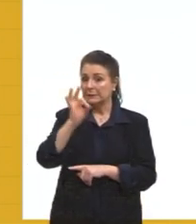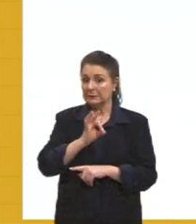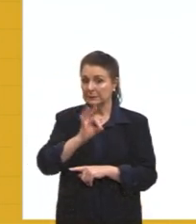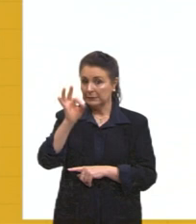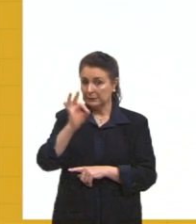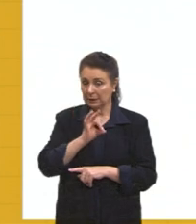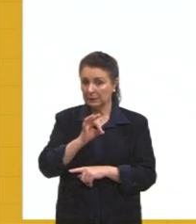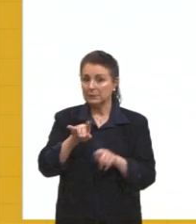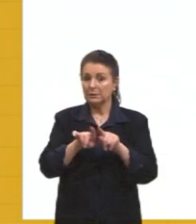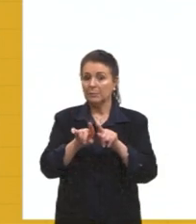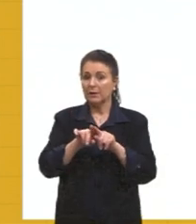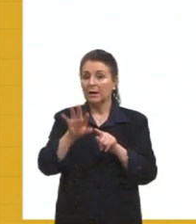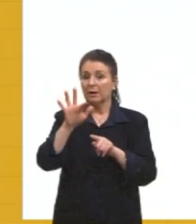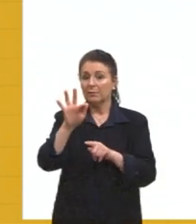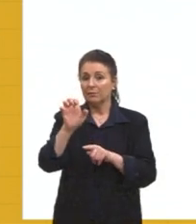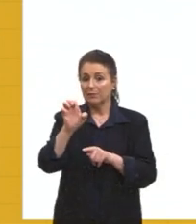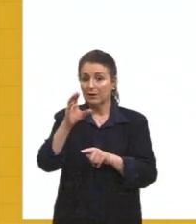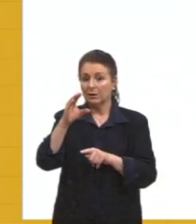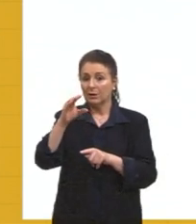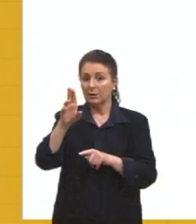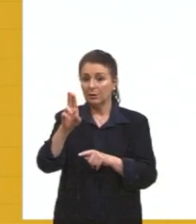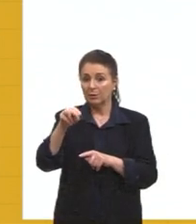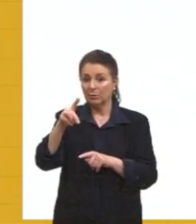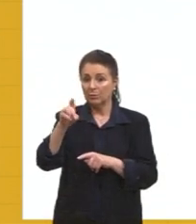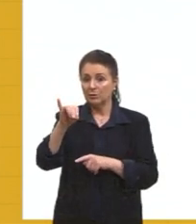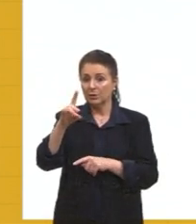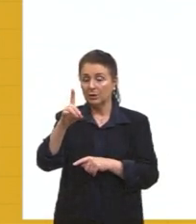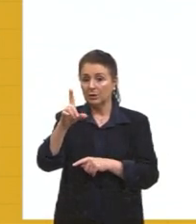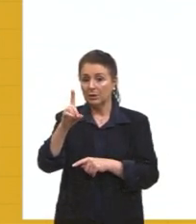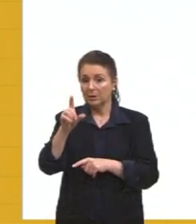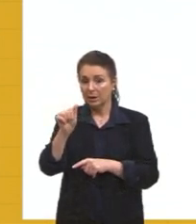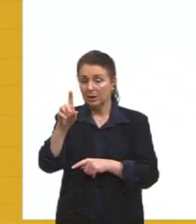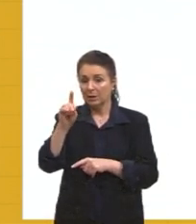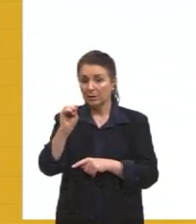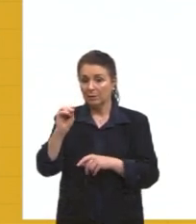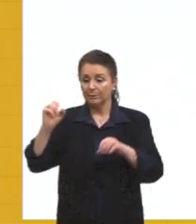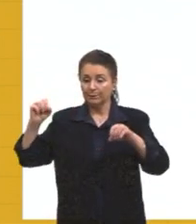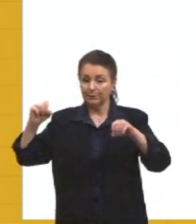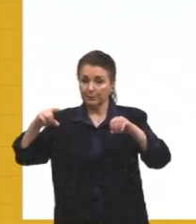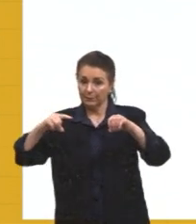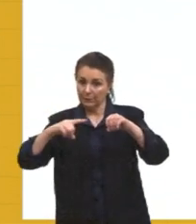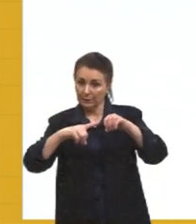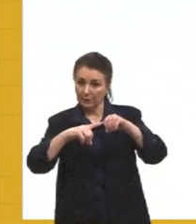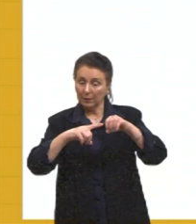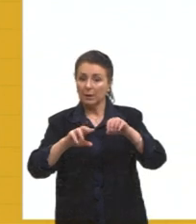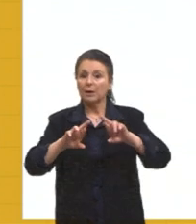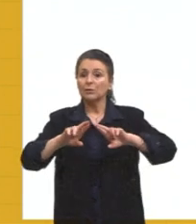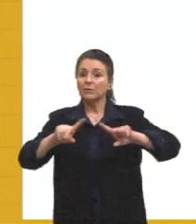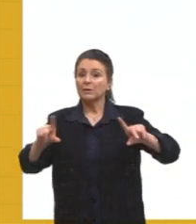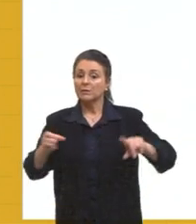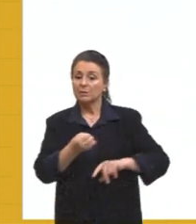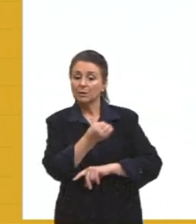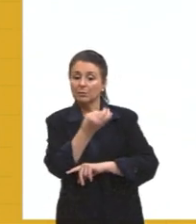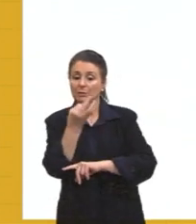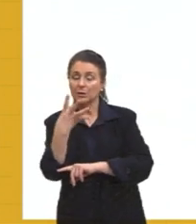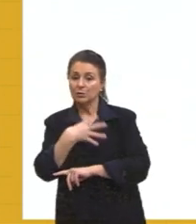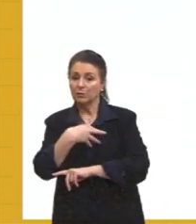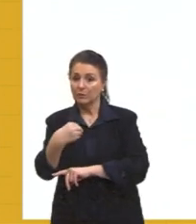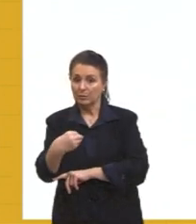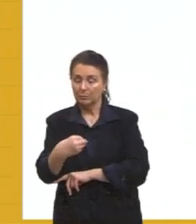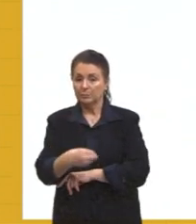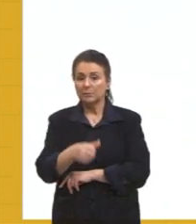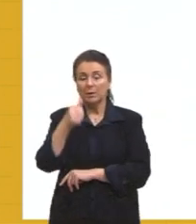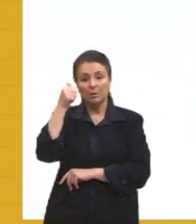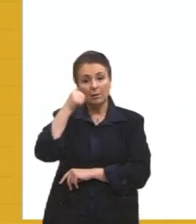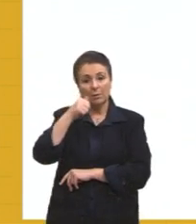taxa de fecundidade, que pode aparecer para vocês. É uma estimativa, né, da quantidade de filhos que uma mulher vai ter no